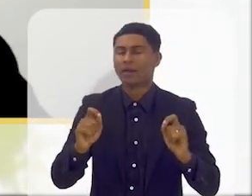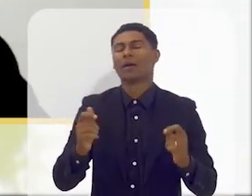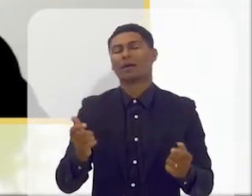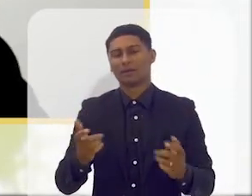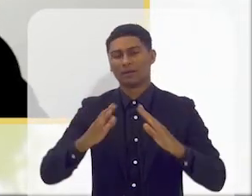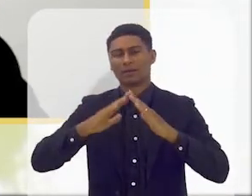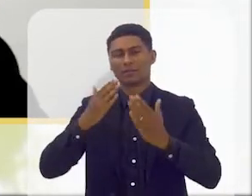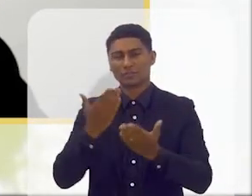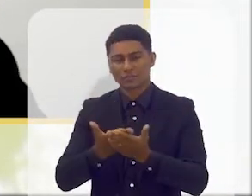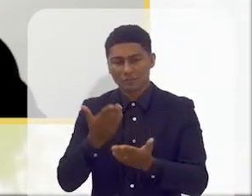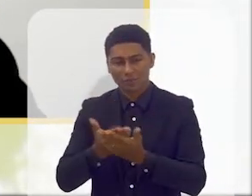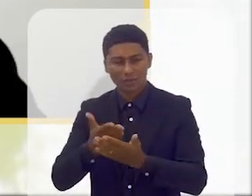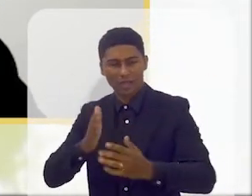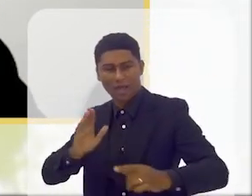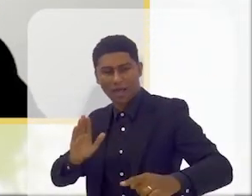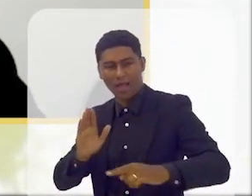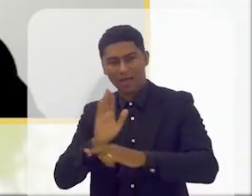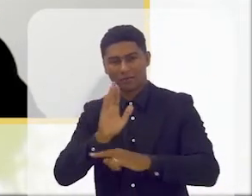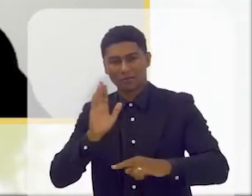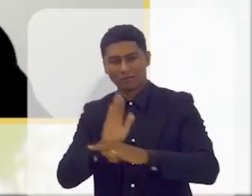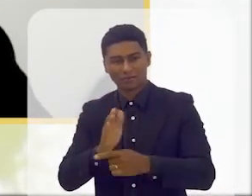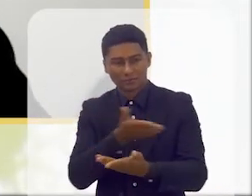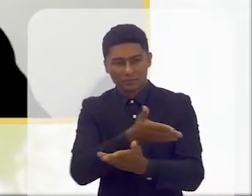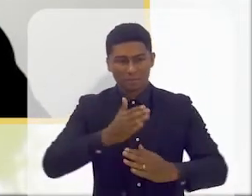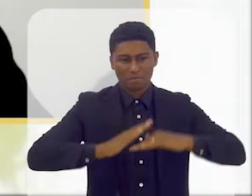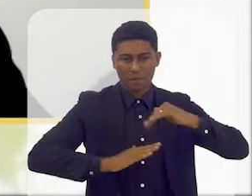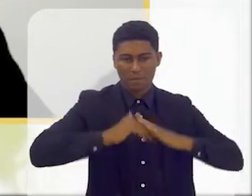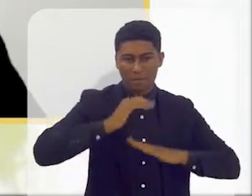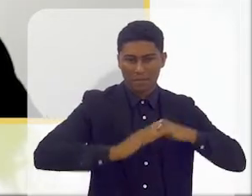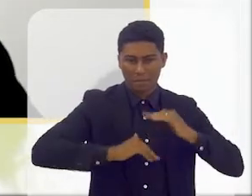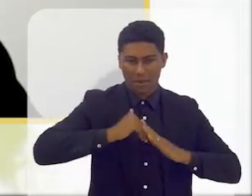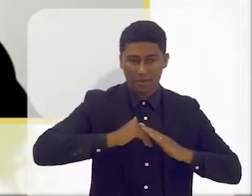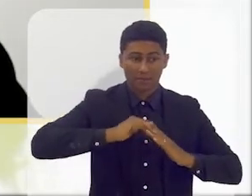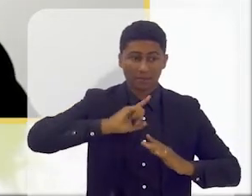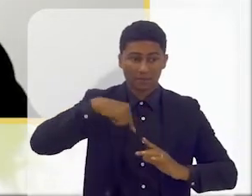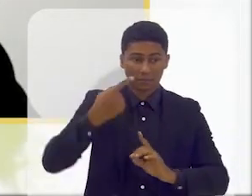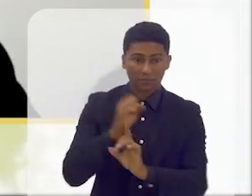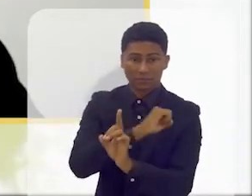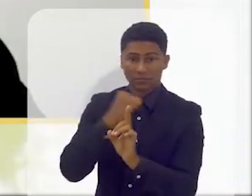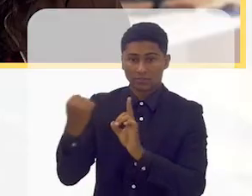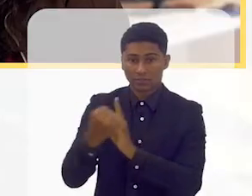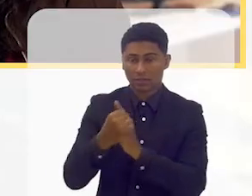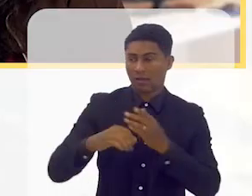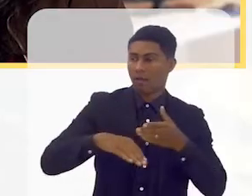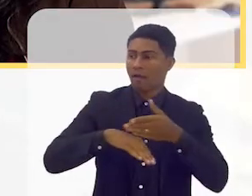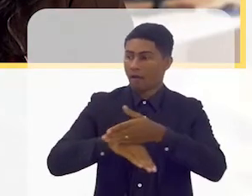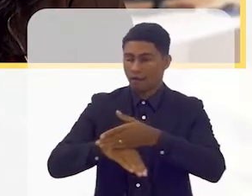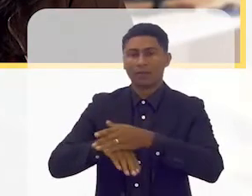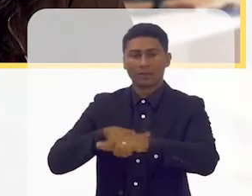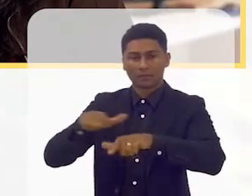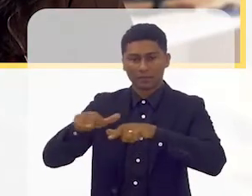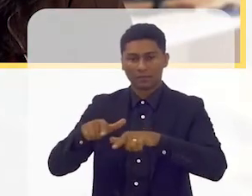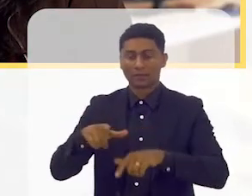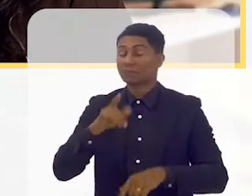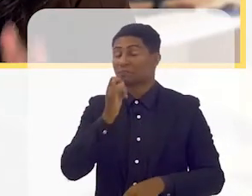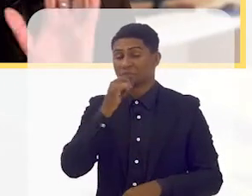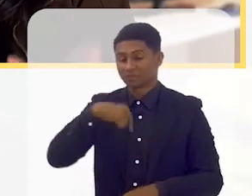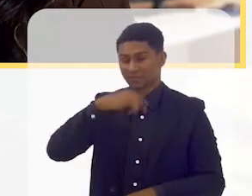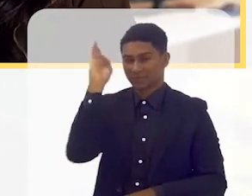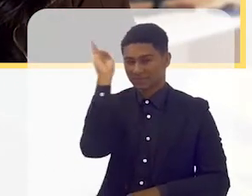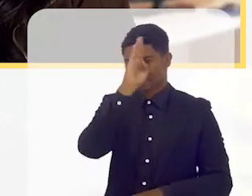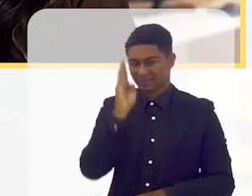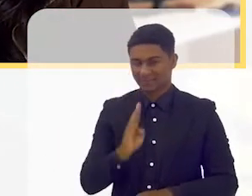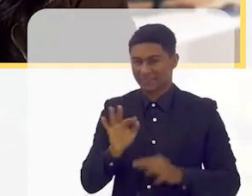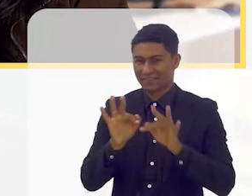tenham de facto essas capacidades, para depois poderem agir em sociedade. E só diferenciando. aqui só